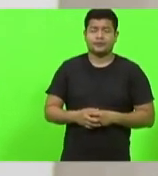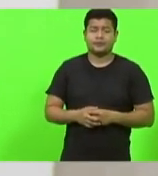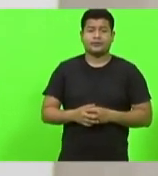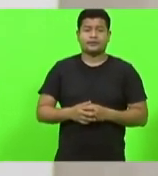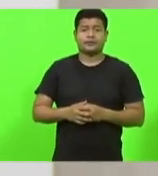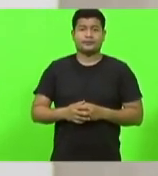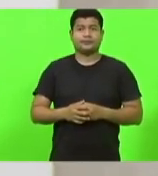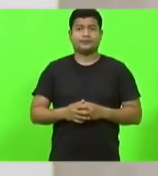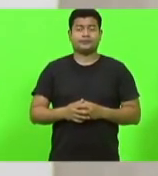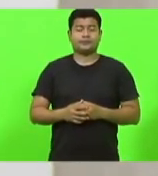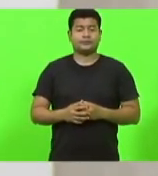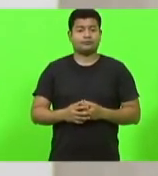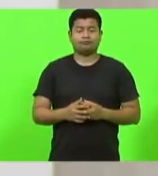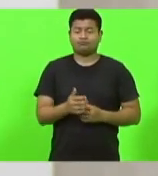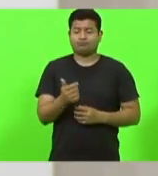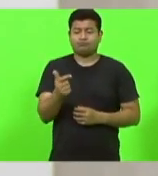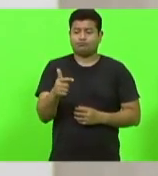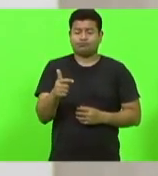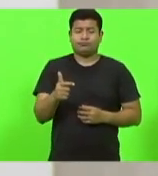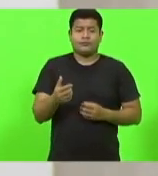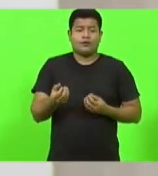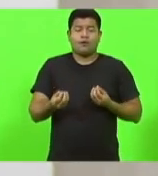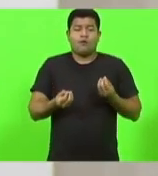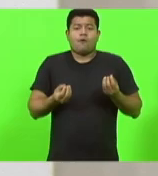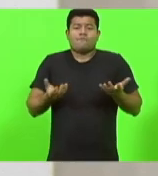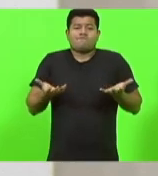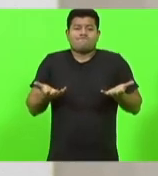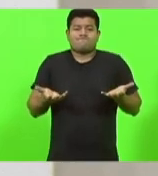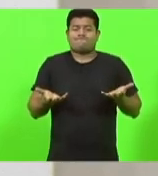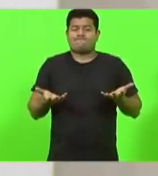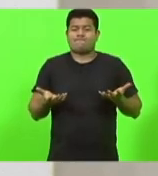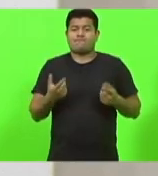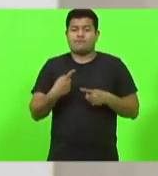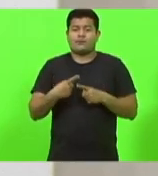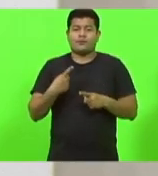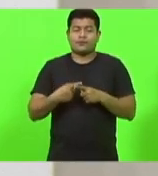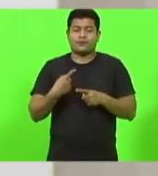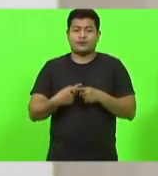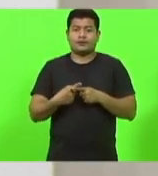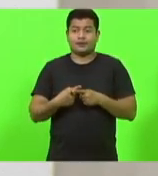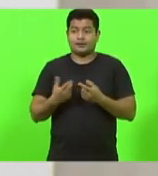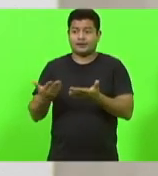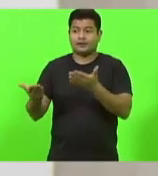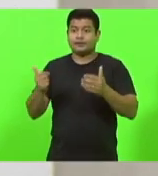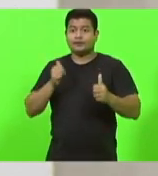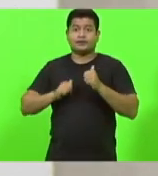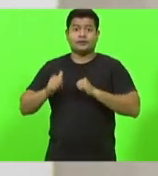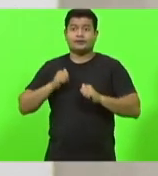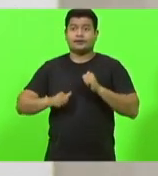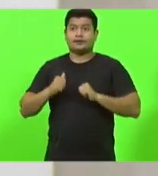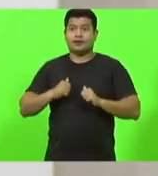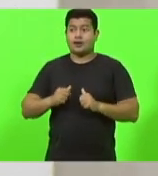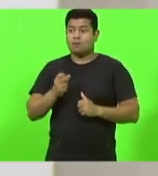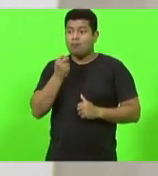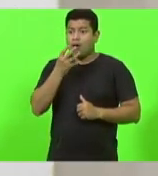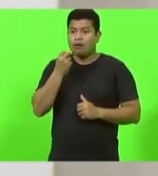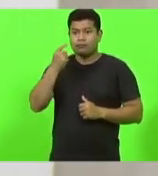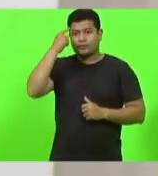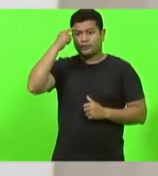não tem como, porque as expectativas não são nada boas.